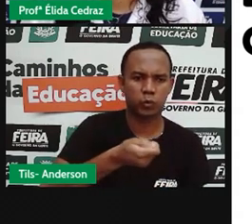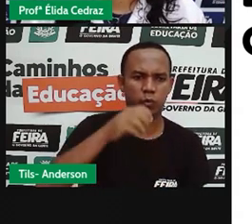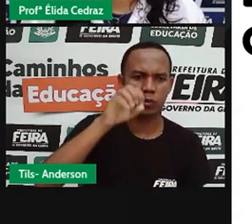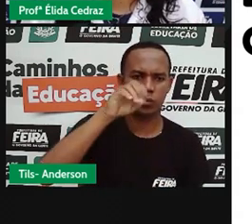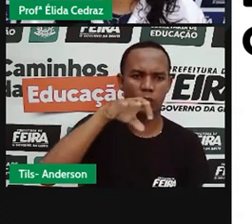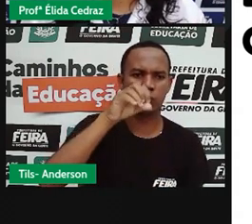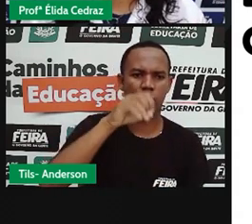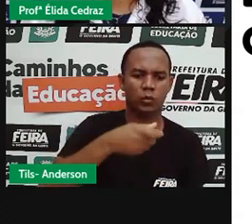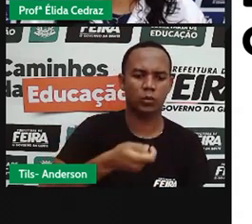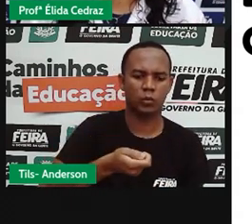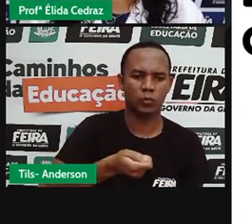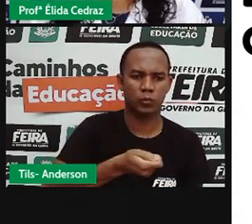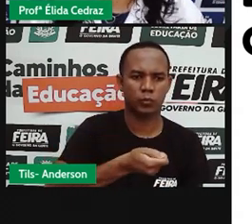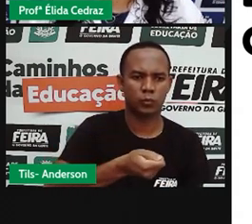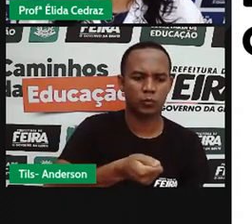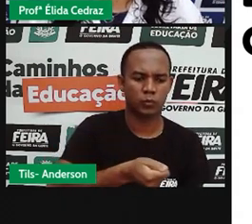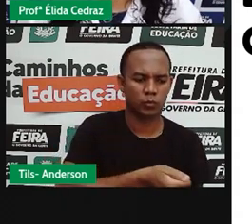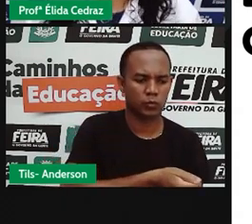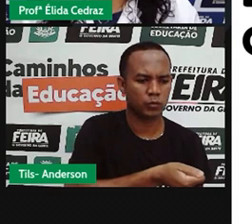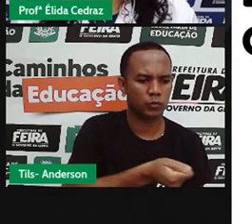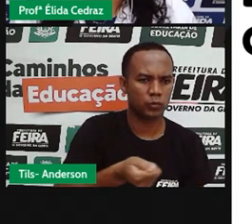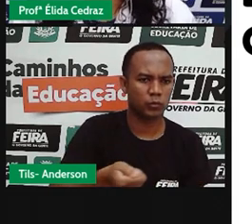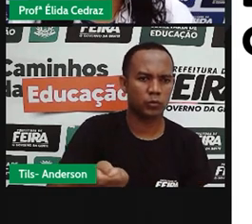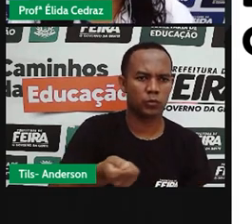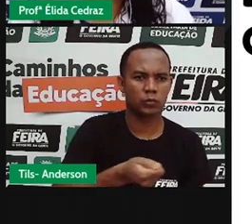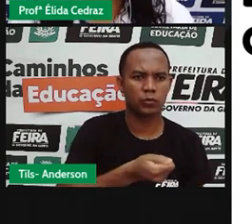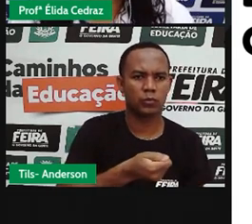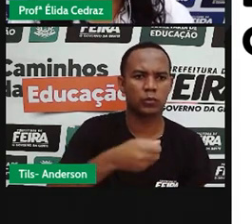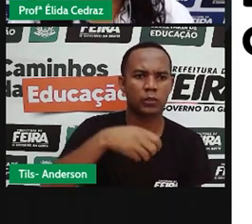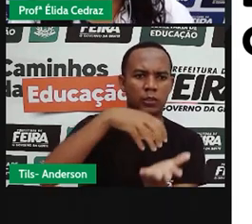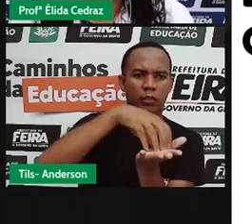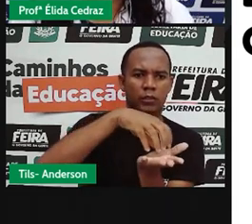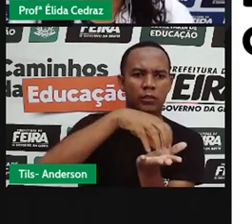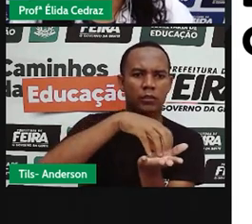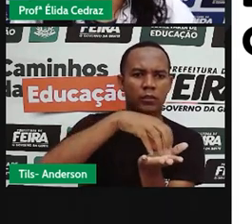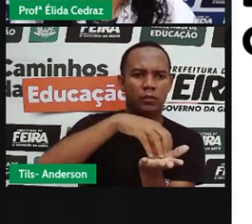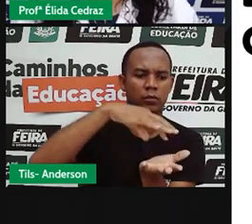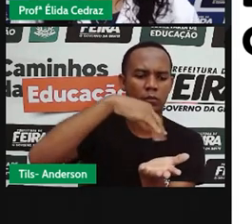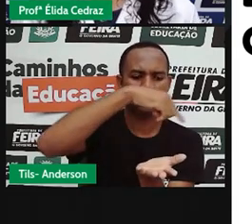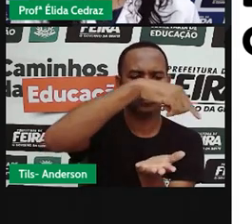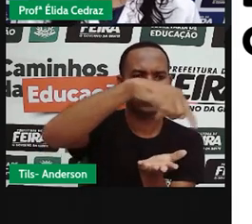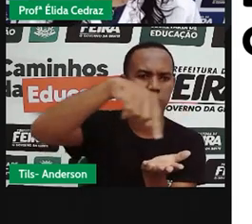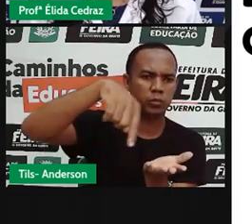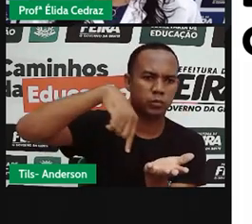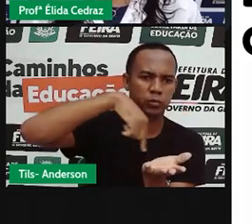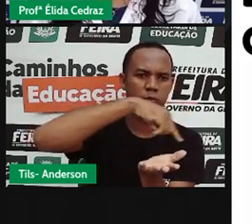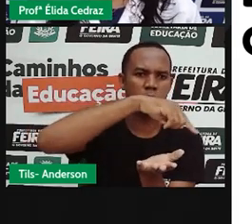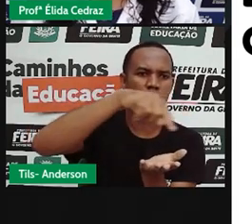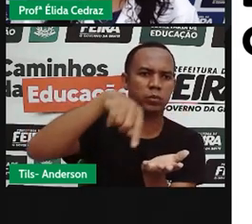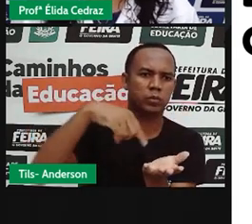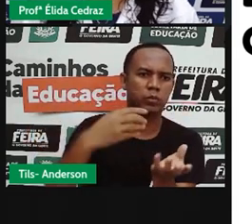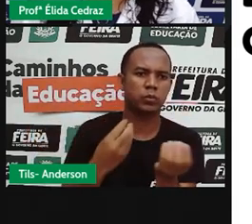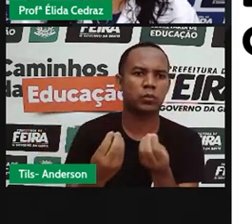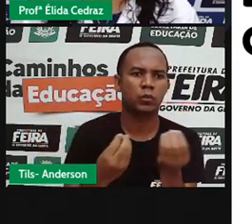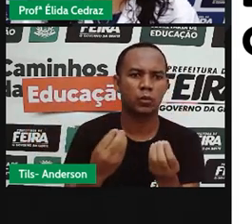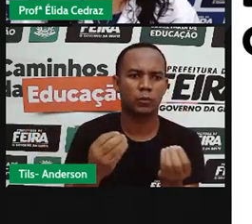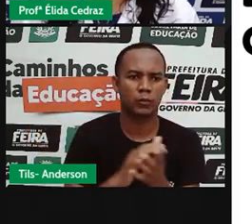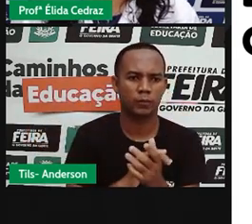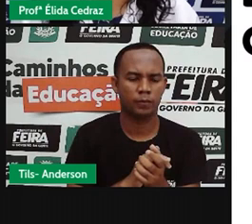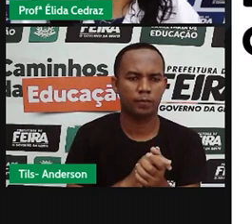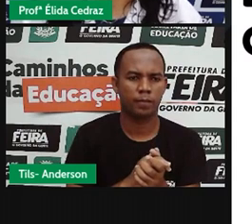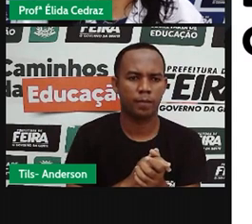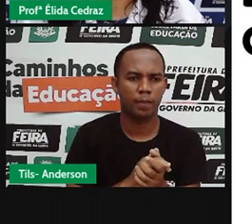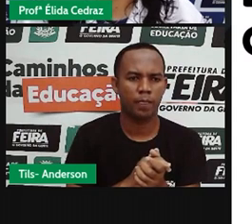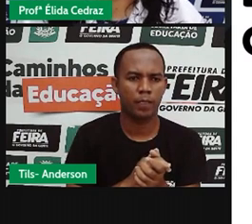e o centro da terra. Isso. O centro da